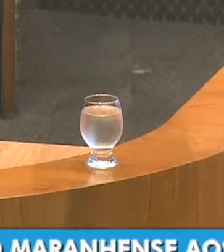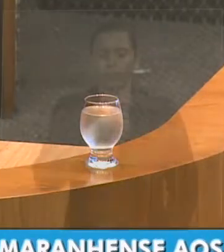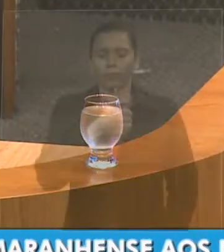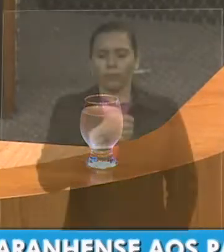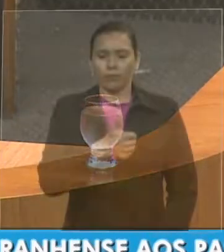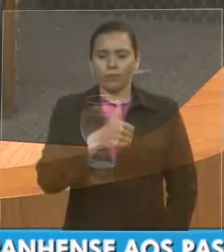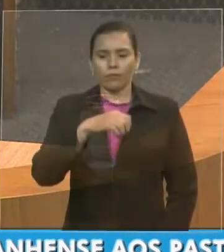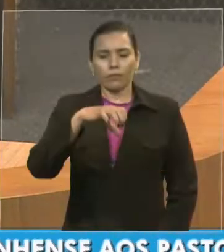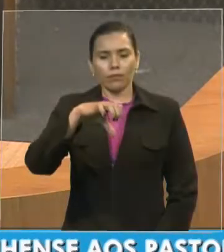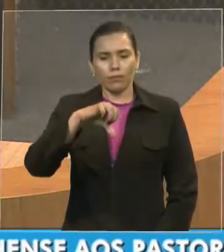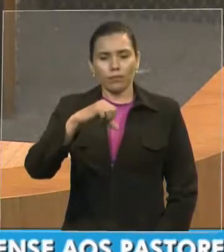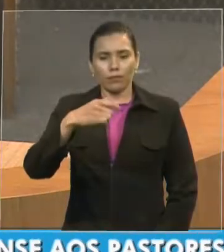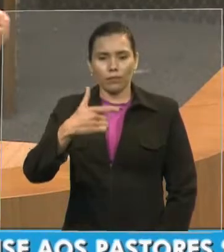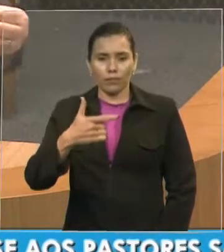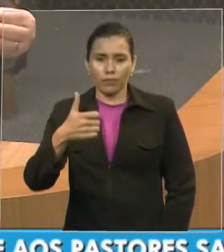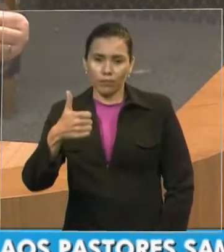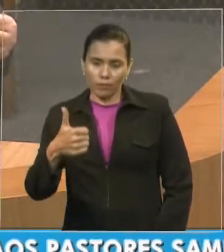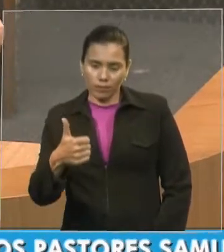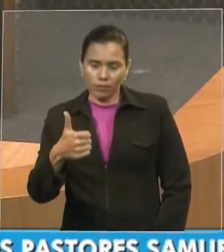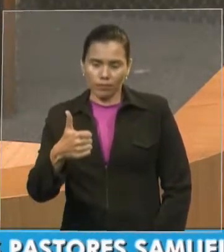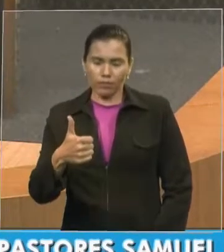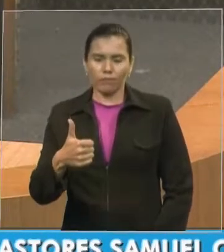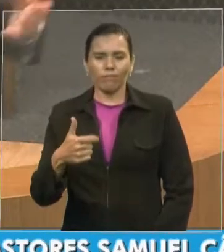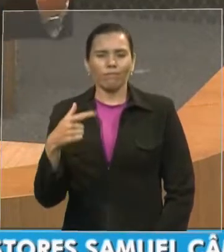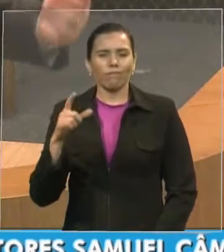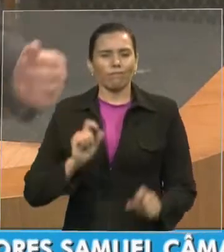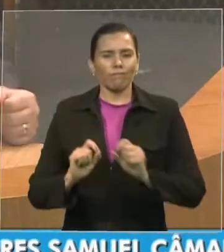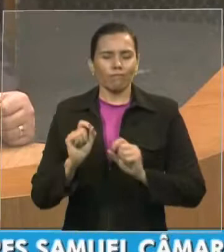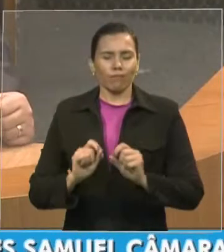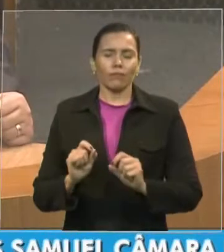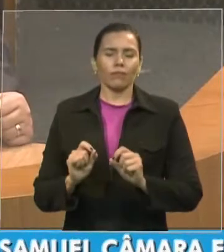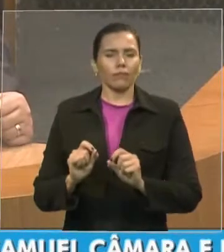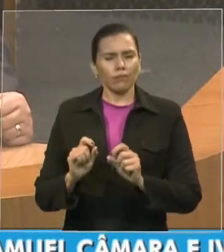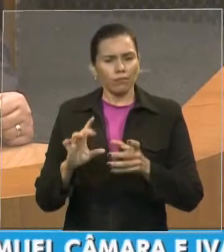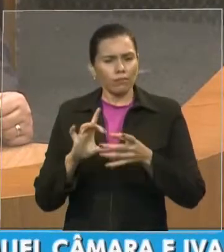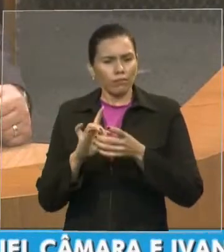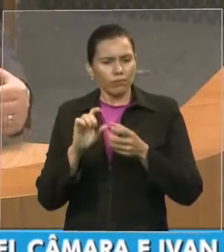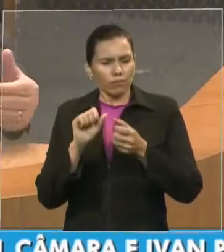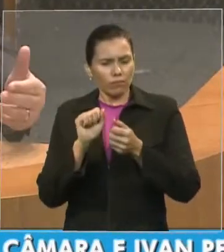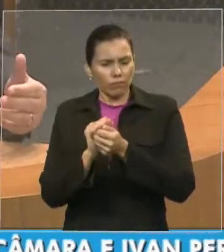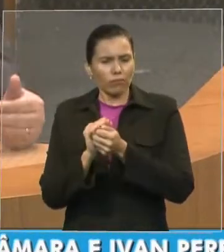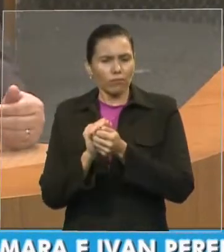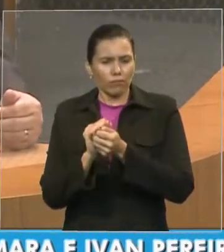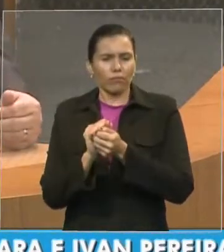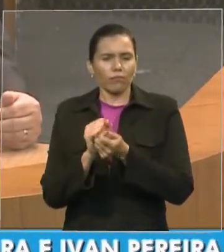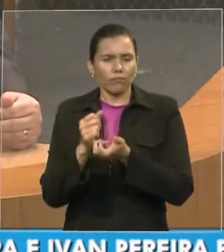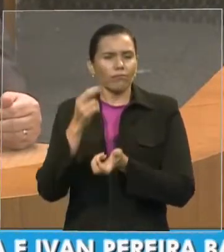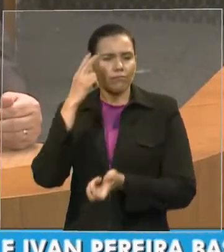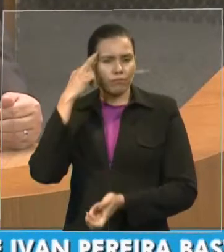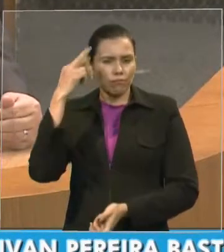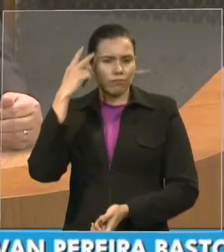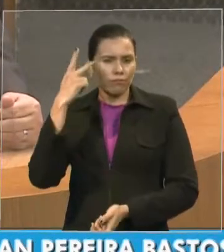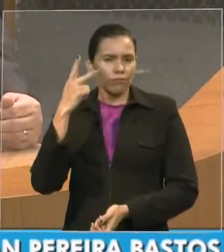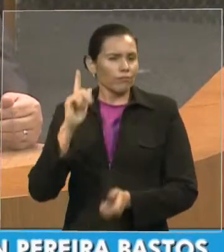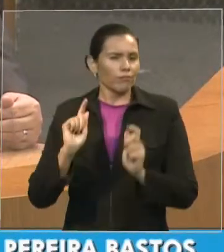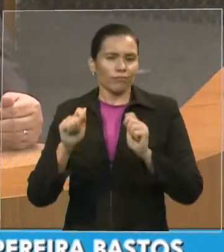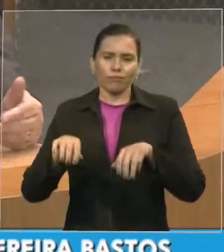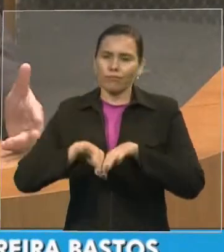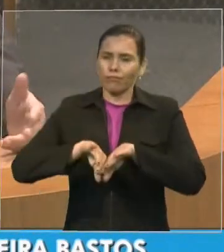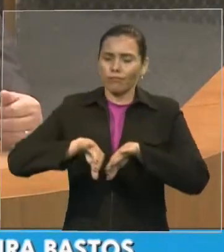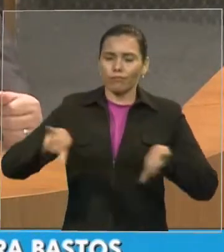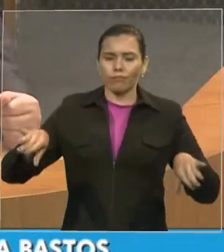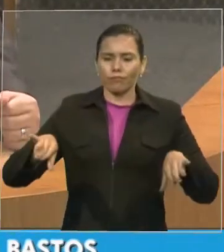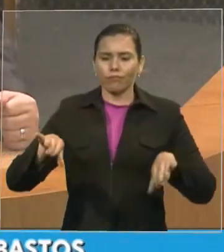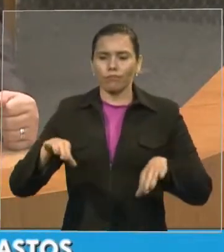desde lá, esses laços da história nos unem. não há como separar. A Assembleia de Deus é um